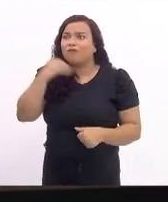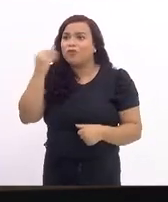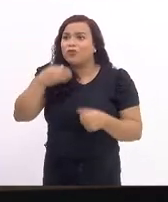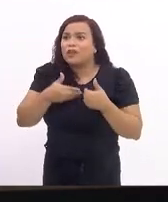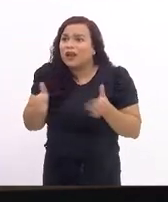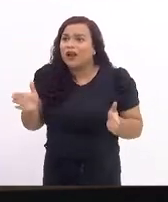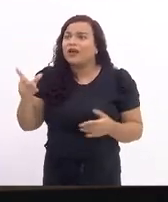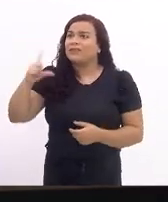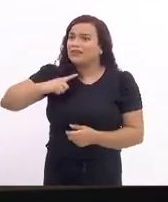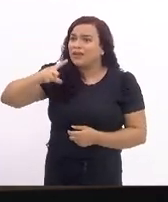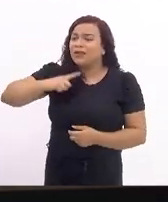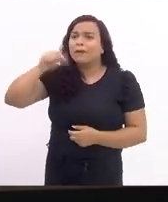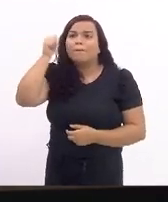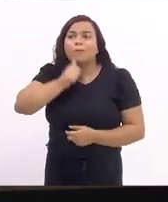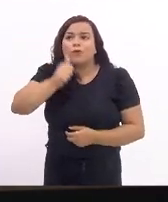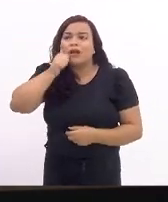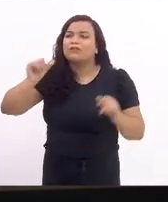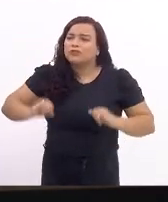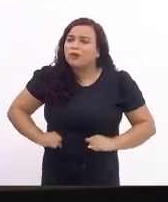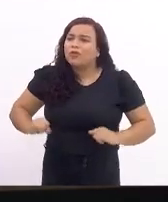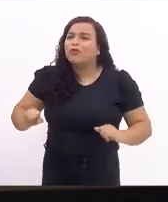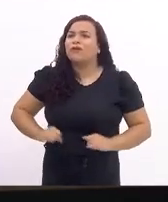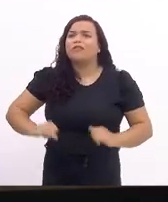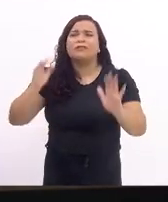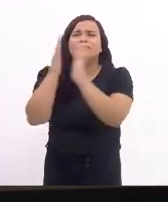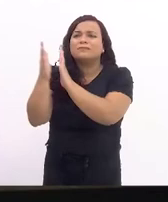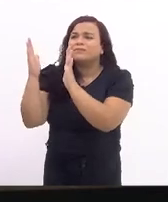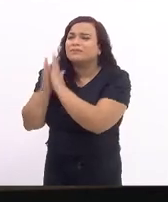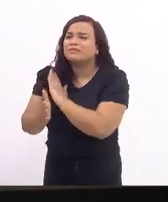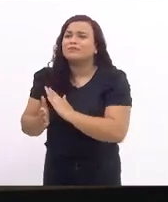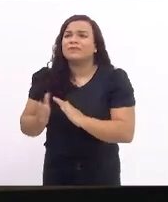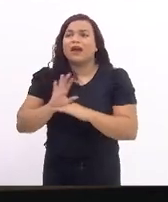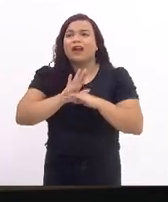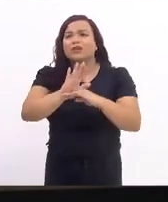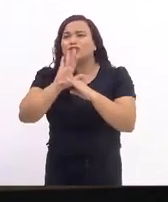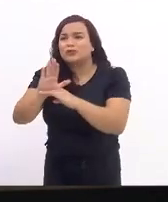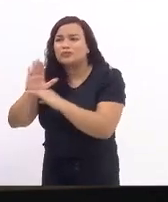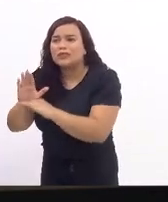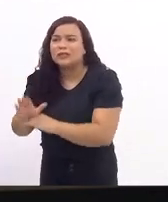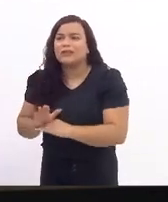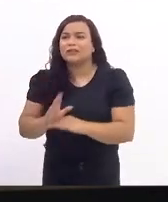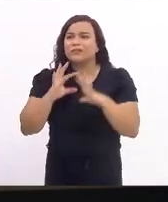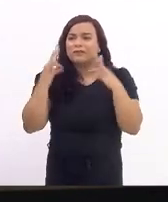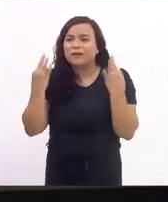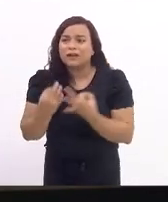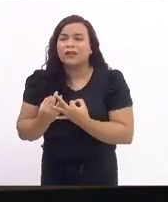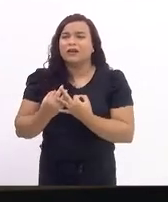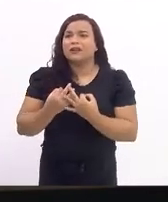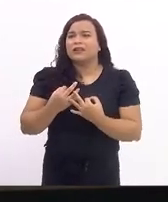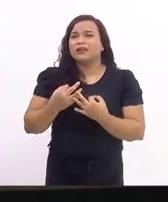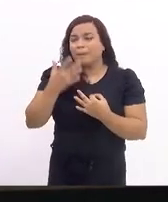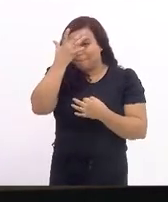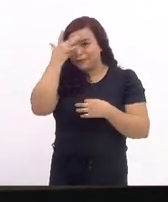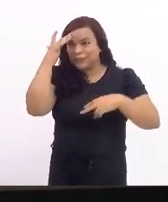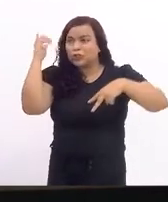vulnerabilidade, que são mulheres que estavam ali ajudando parentes, vítimas de